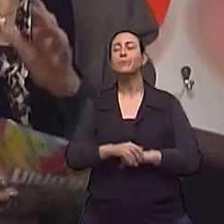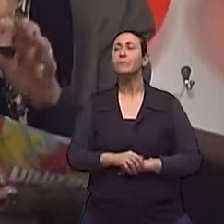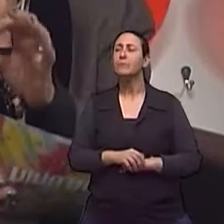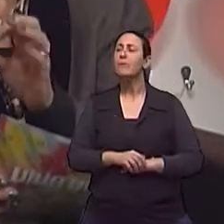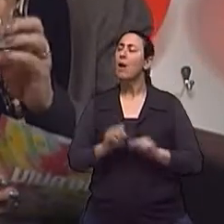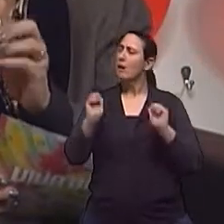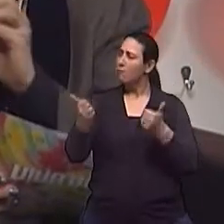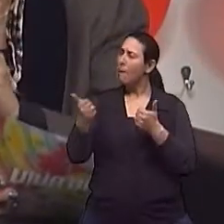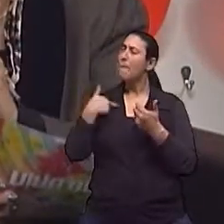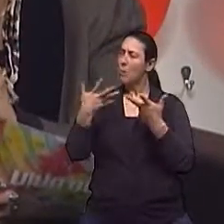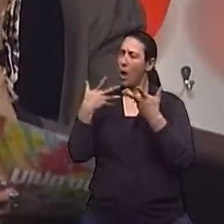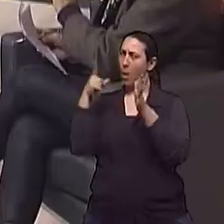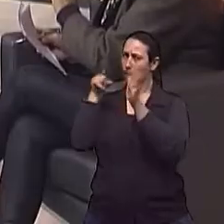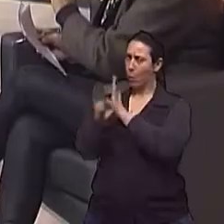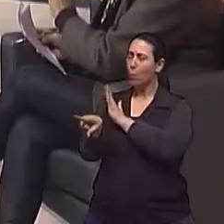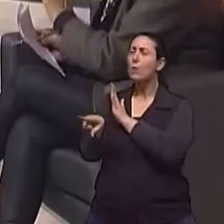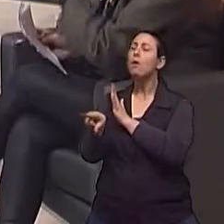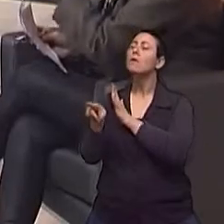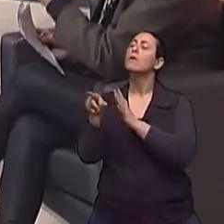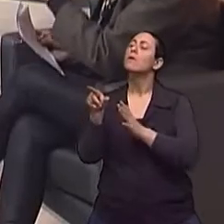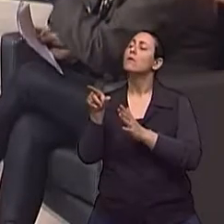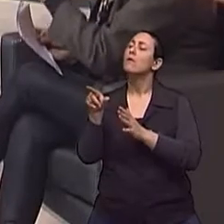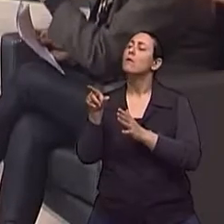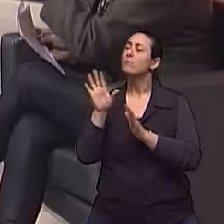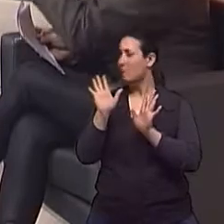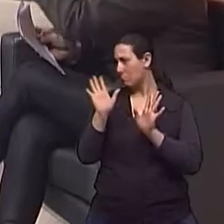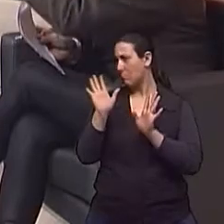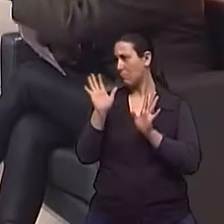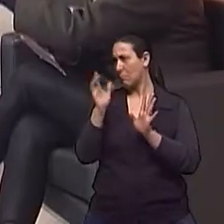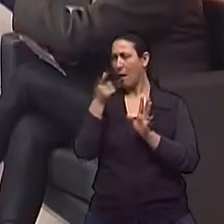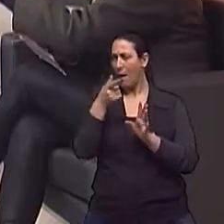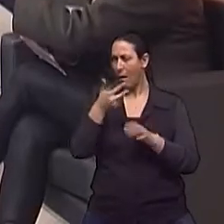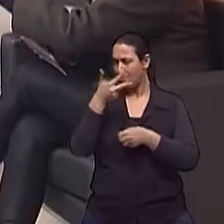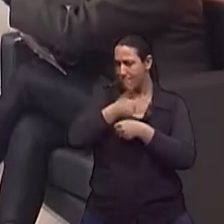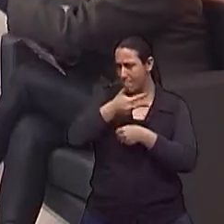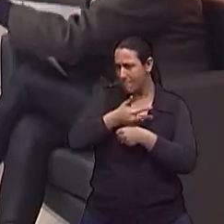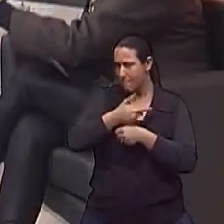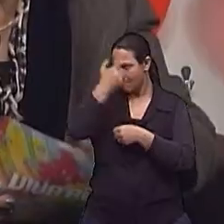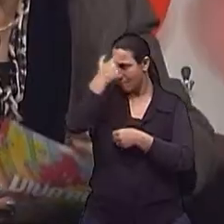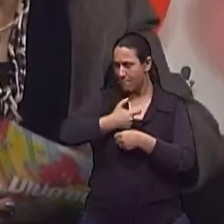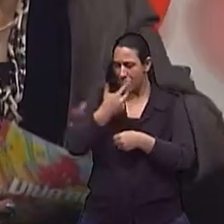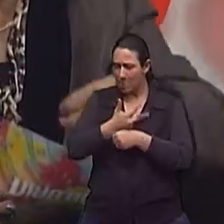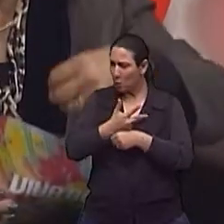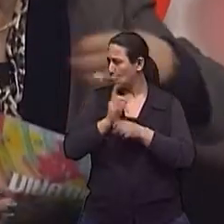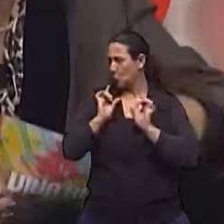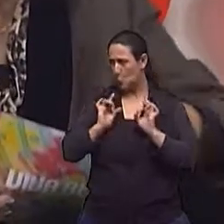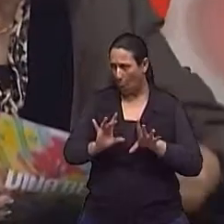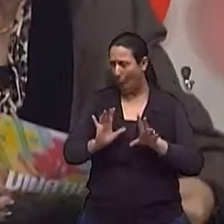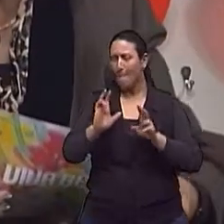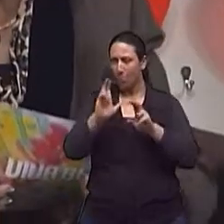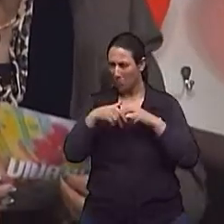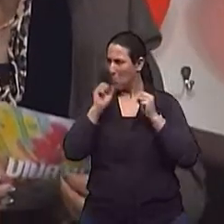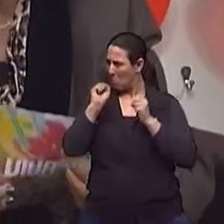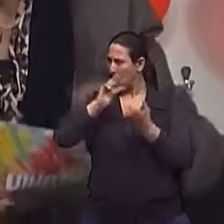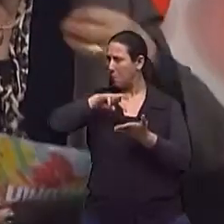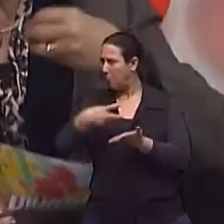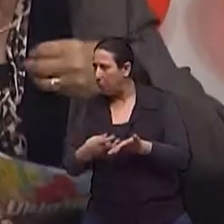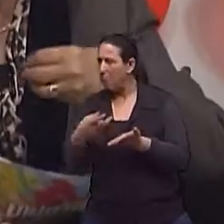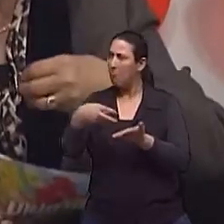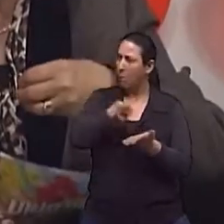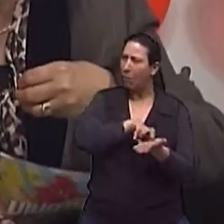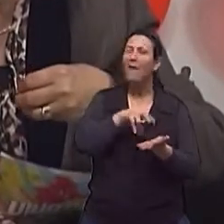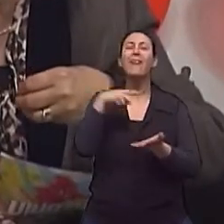começar com uma pergunta bem instigante. Só porque se está velho, se tem a possibilidade de andar caindo, doutor?